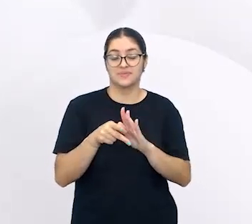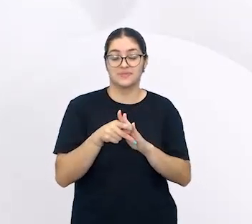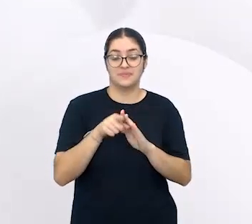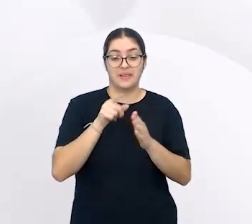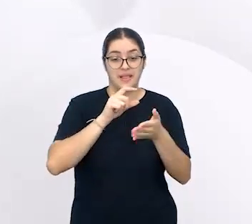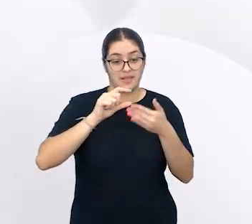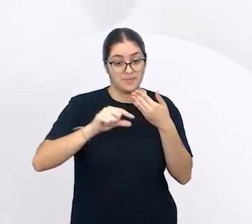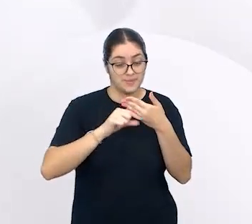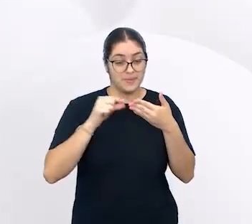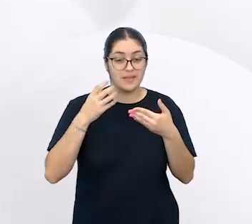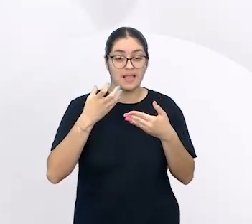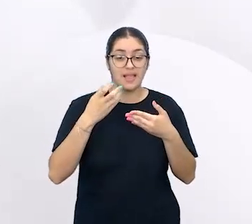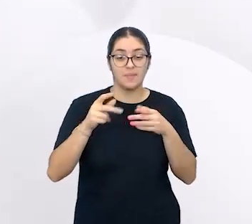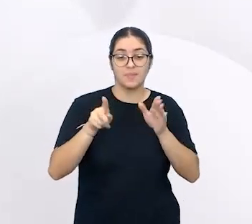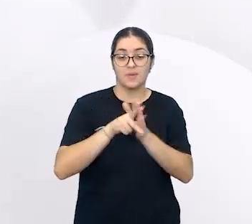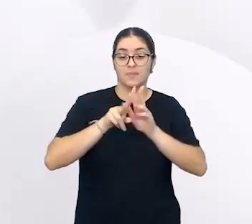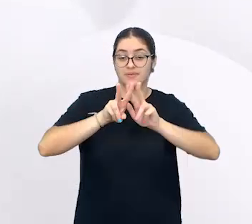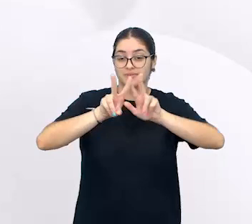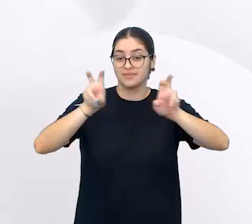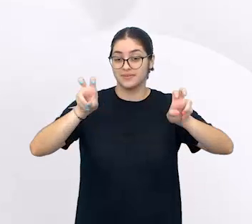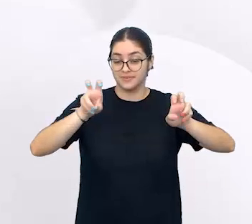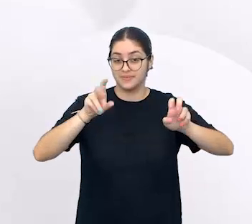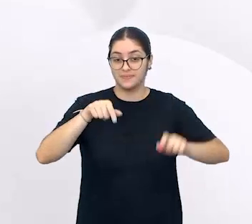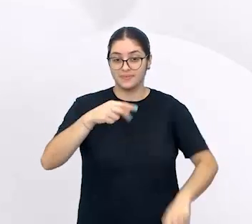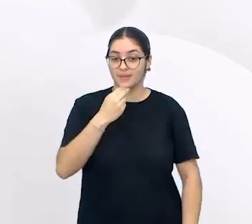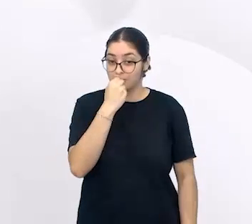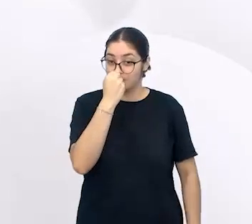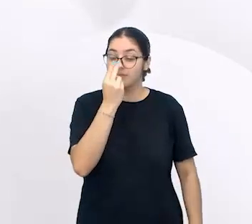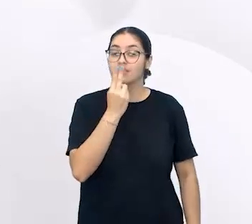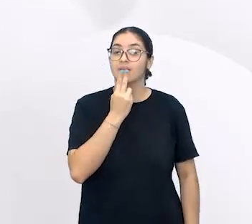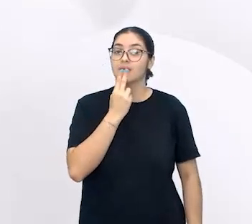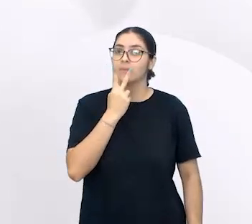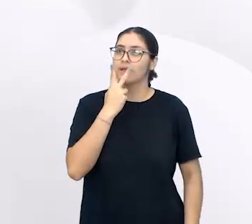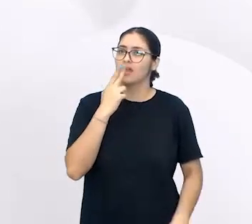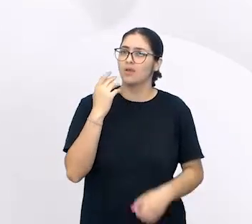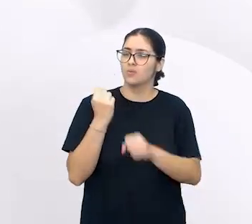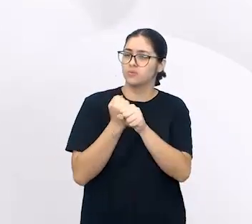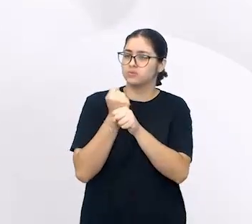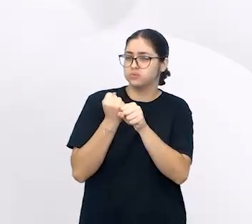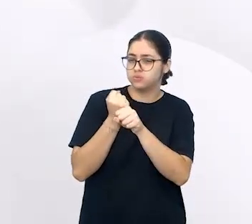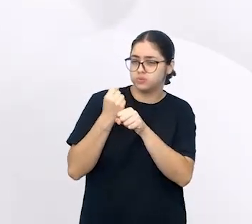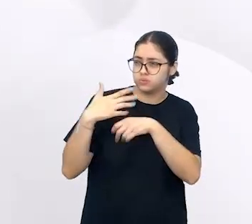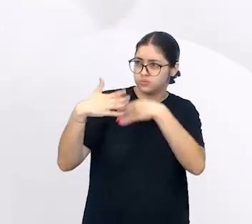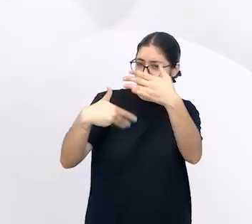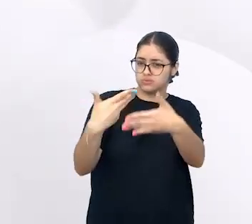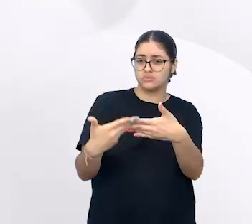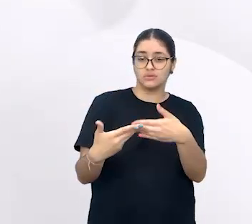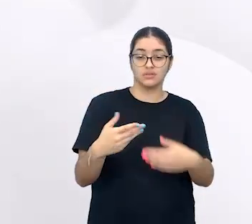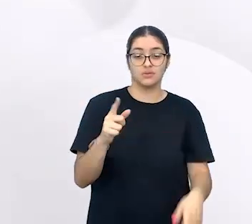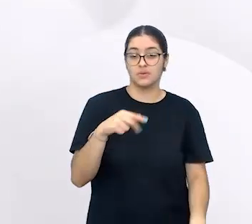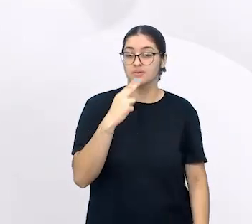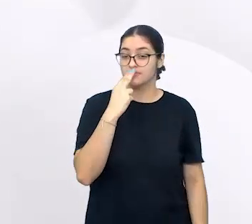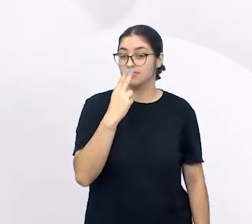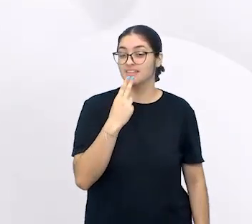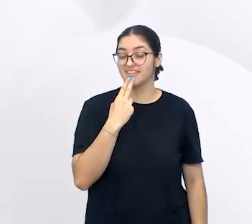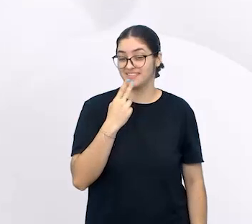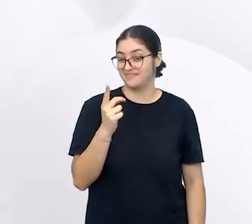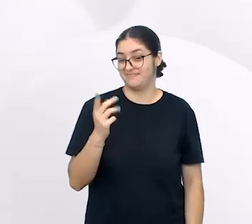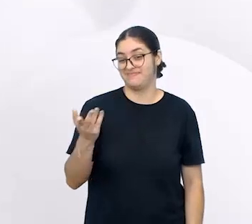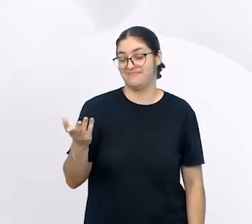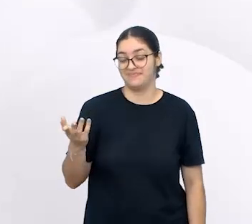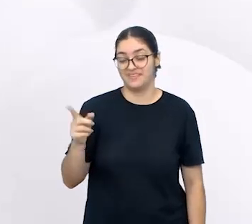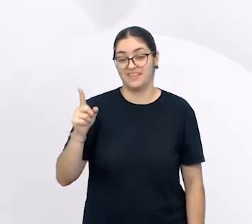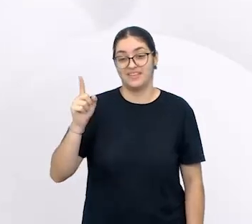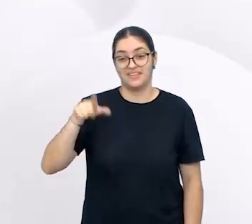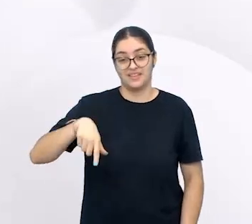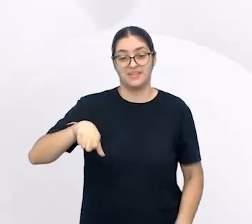comunicou essa temática, né? Um chiclete que dura a vida toda. E, diga-se de passagem, eu amo chiclete, né? Mas tudo bem. Por